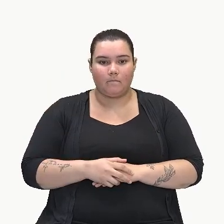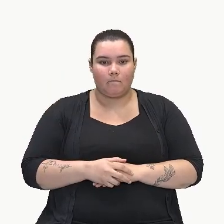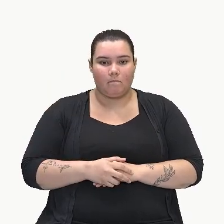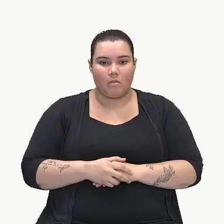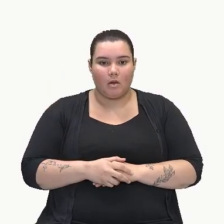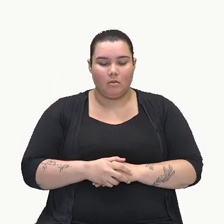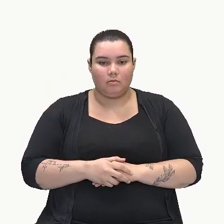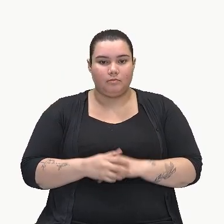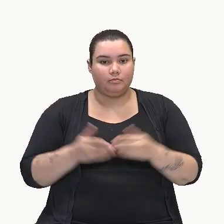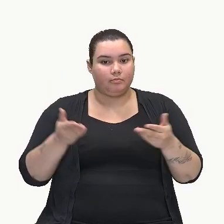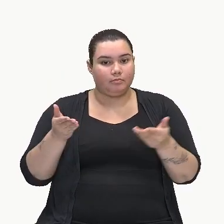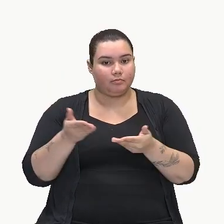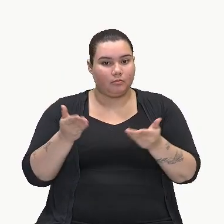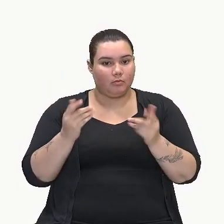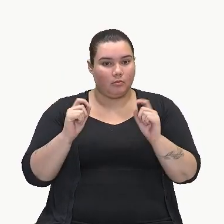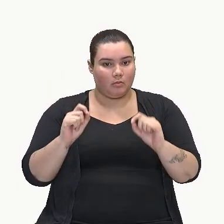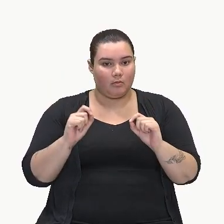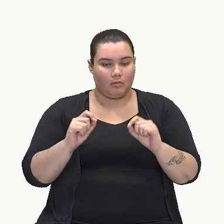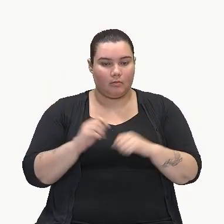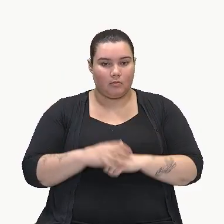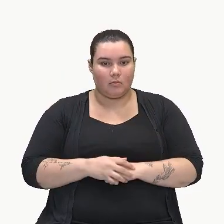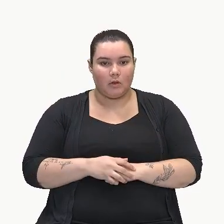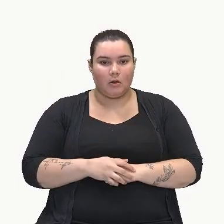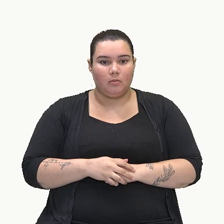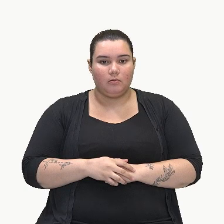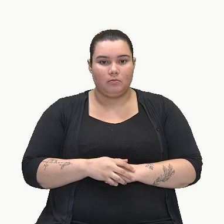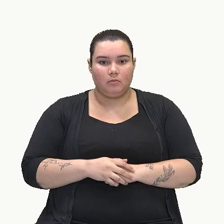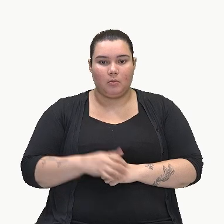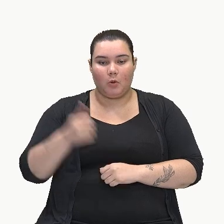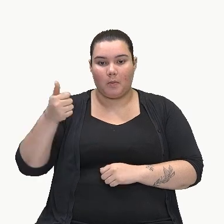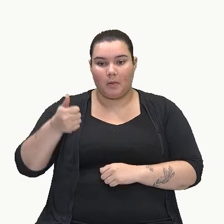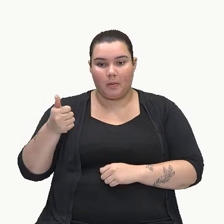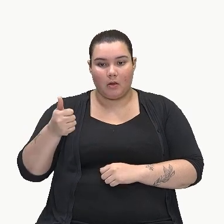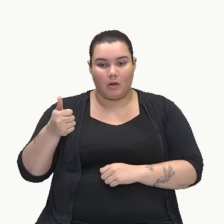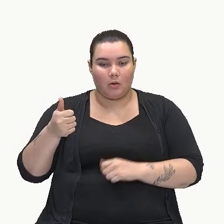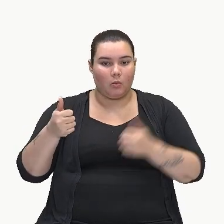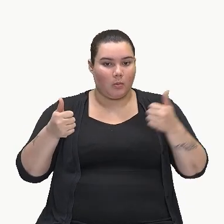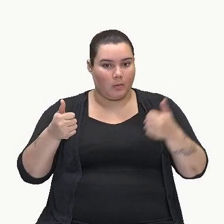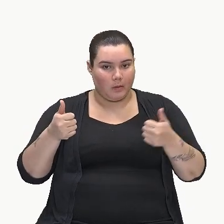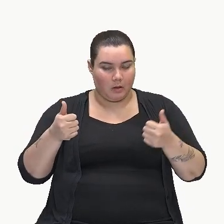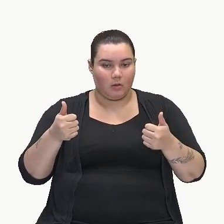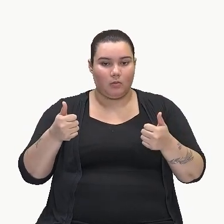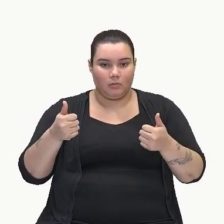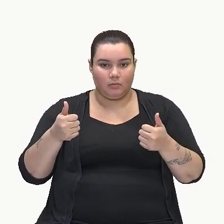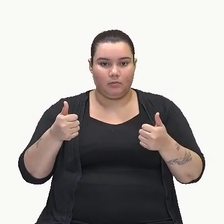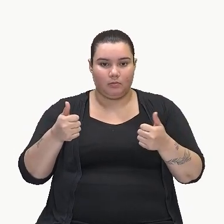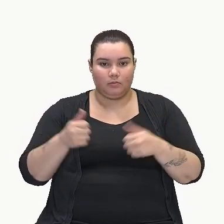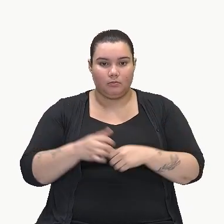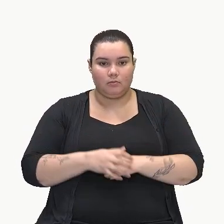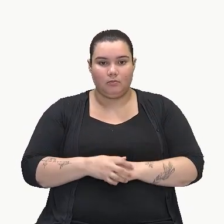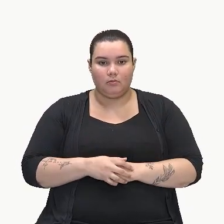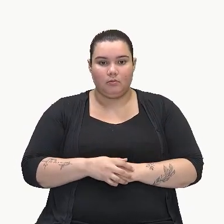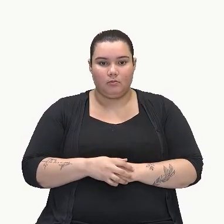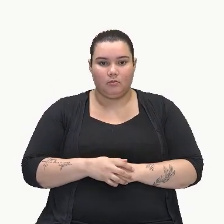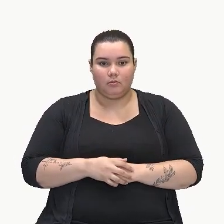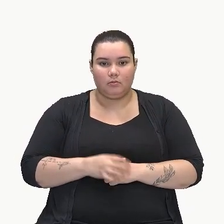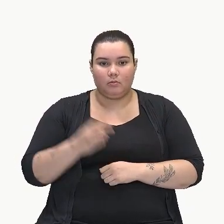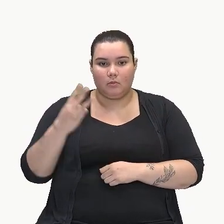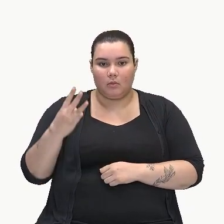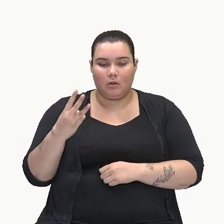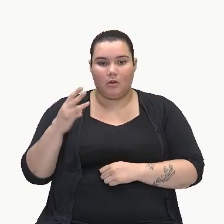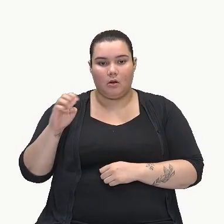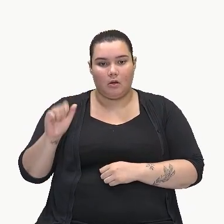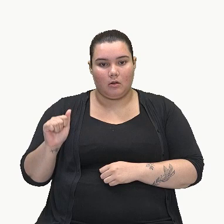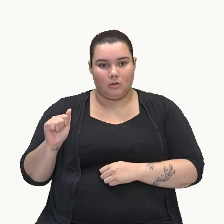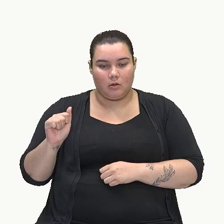E agora, ó, a gente vai multiplicar o primeiro pelo primeiro, tá? Então, ó, 3A